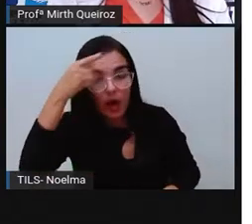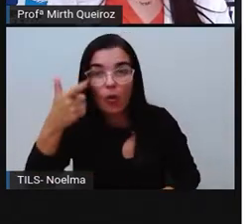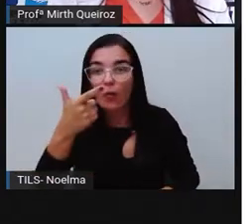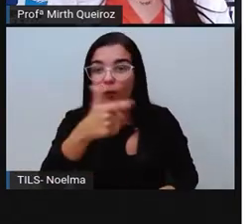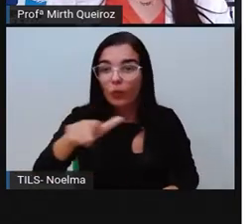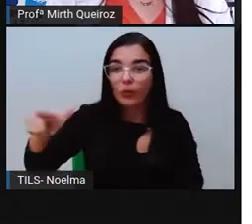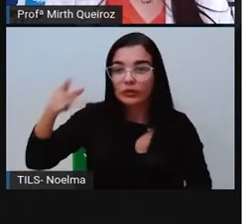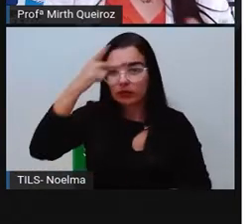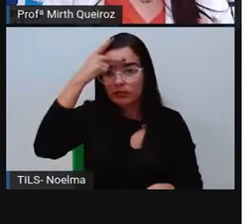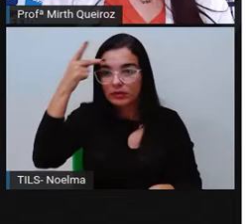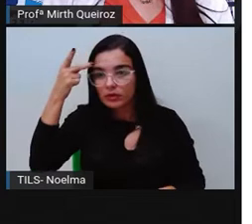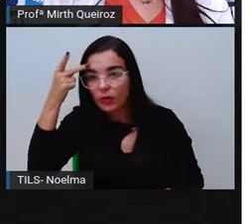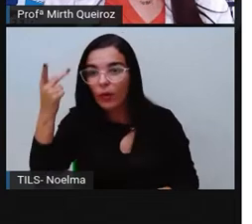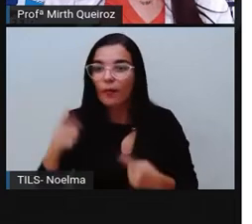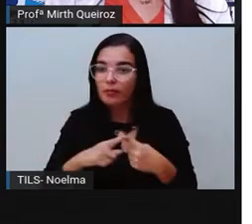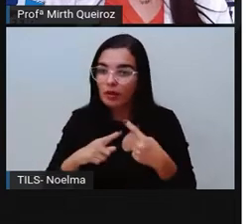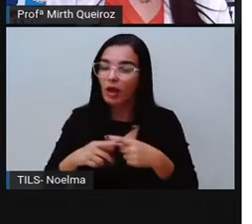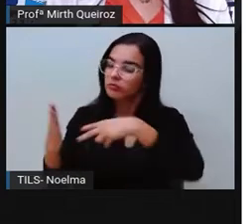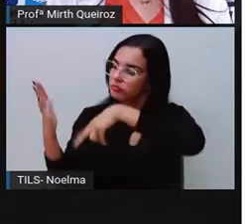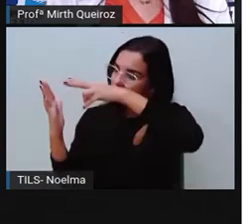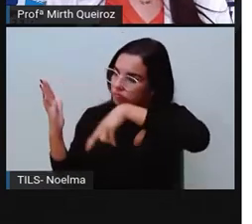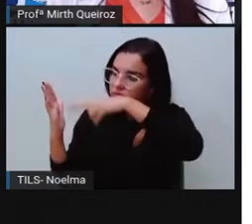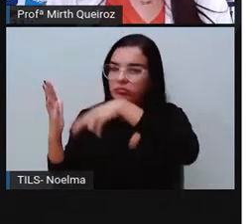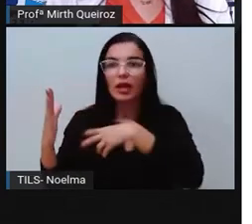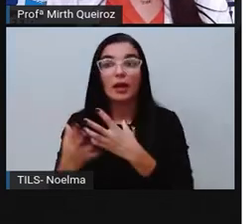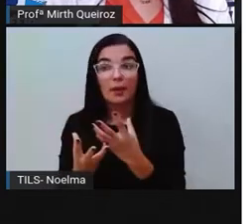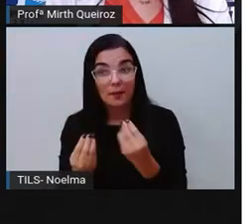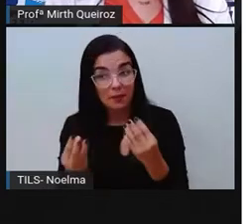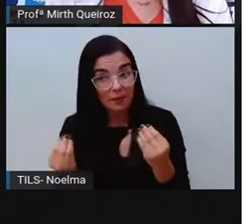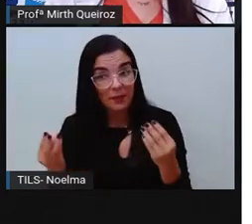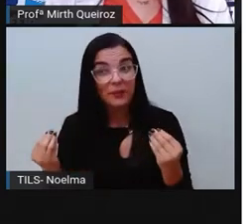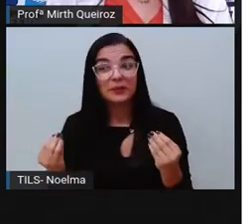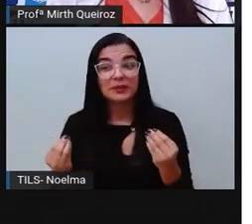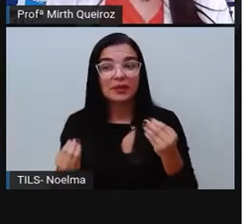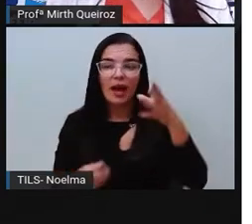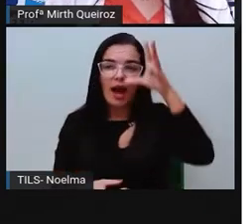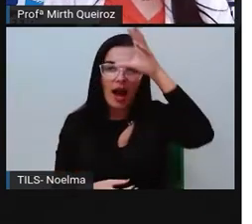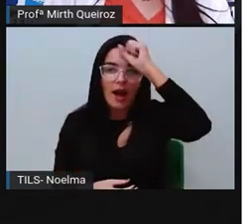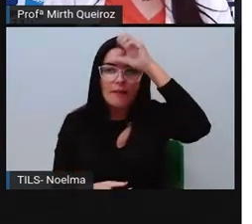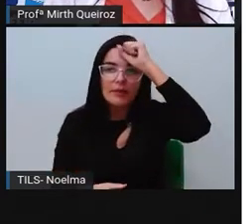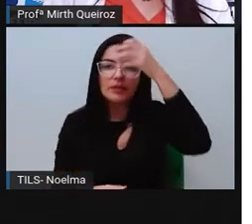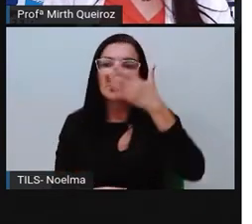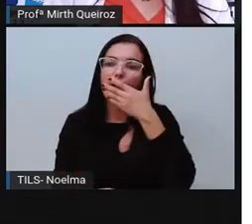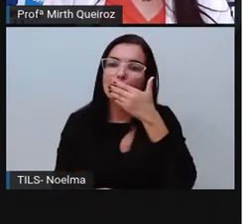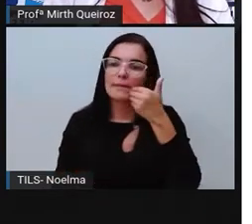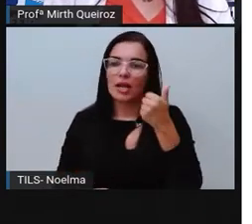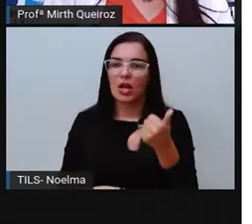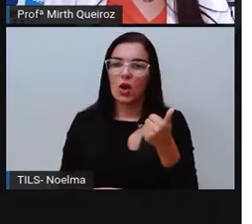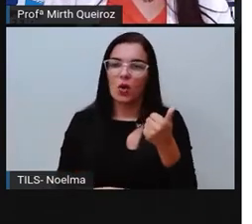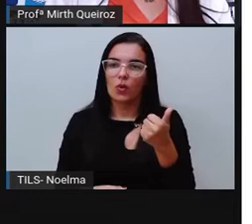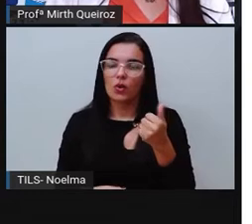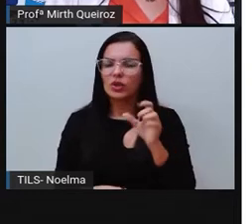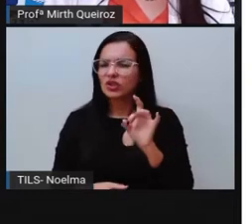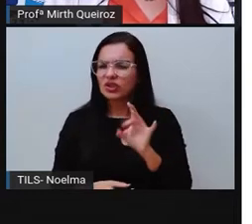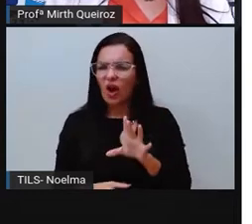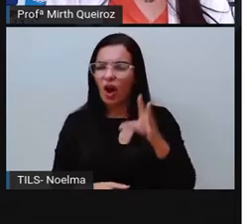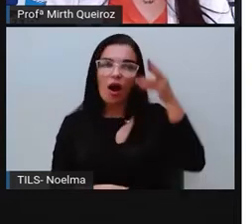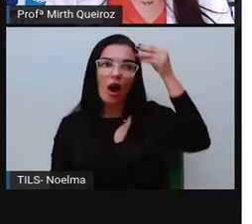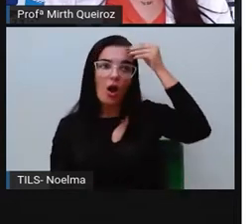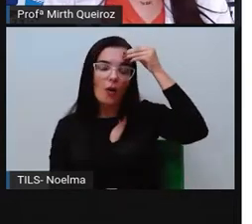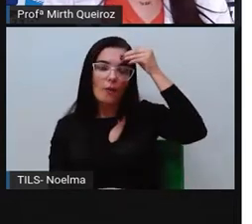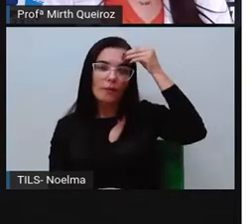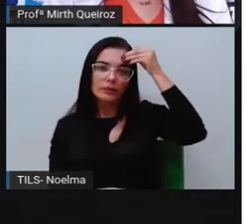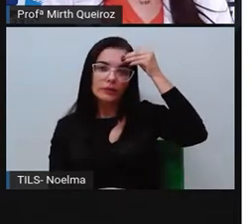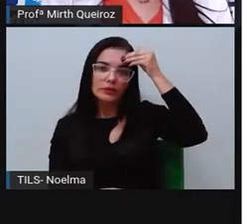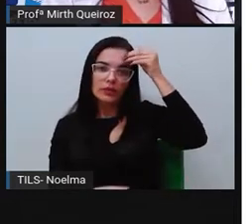leitura, né? Porque quem lê muito também compreende melhor. E não é somente a compreensão do que